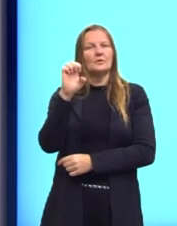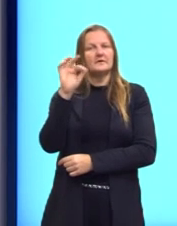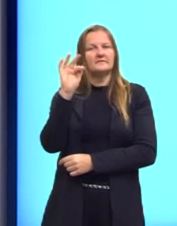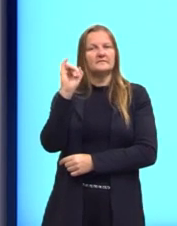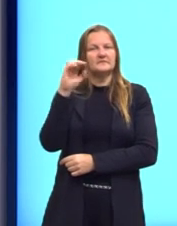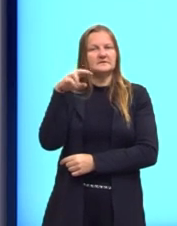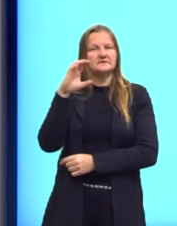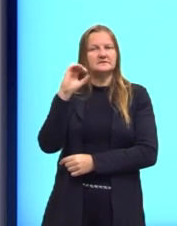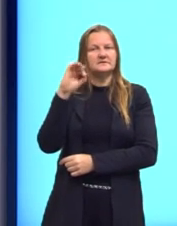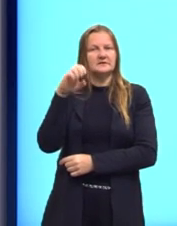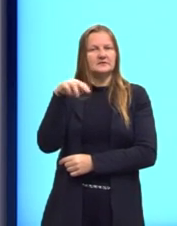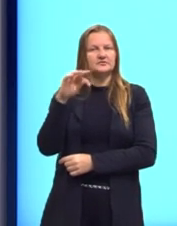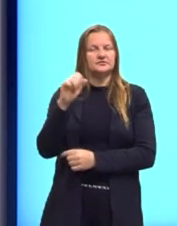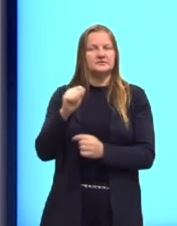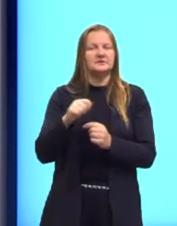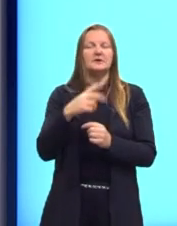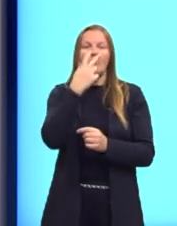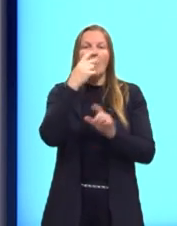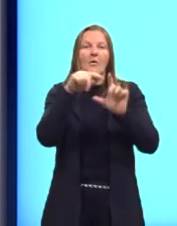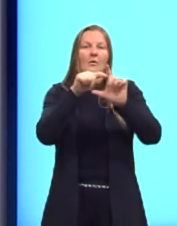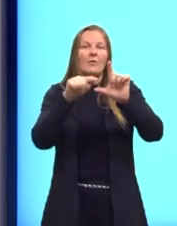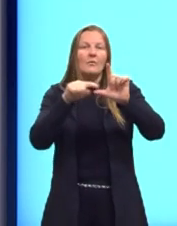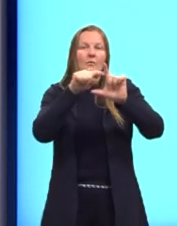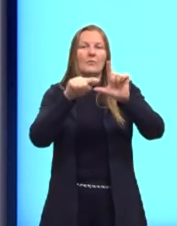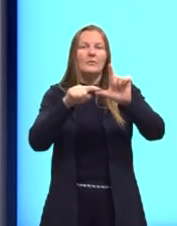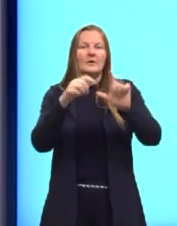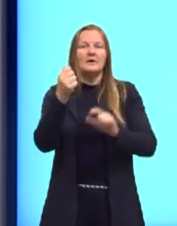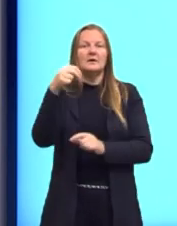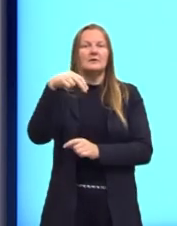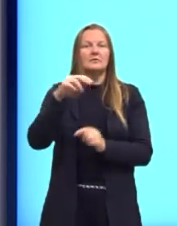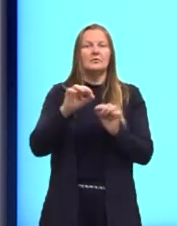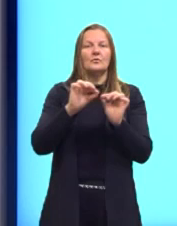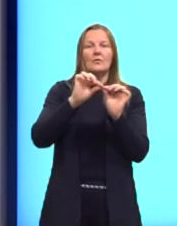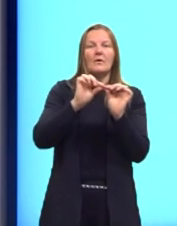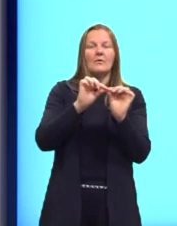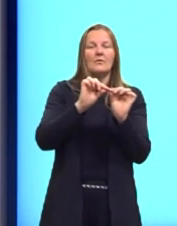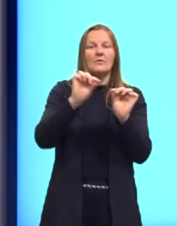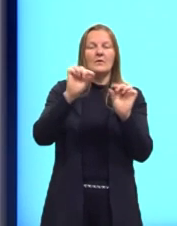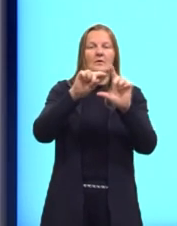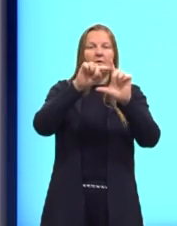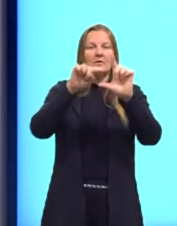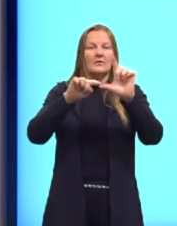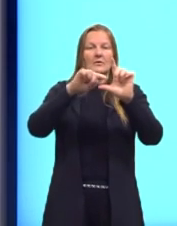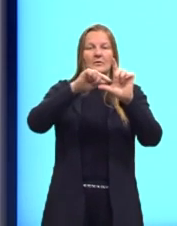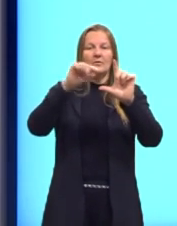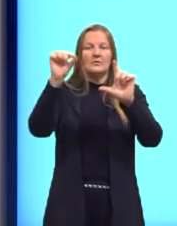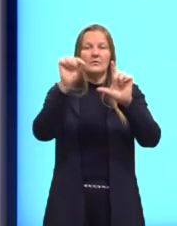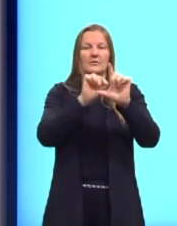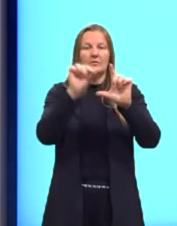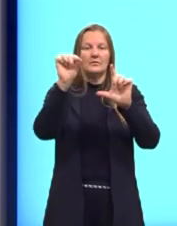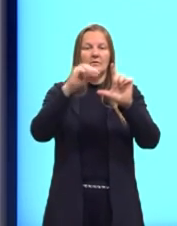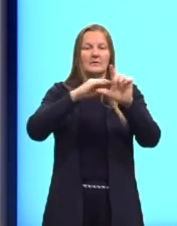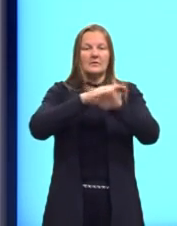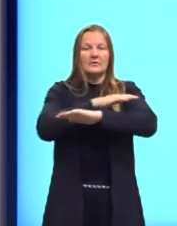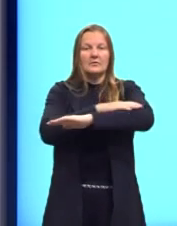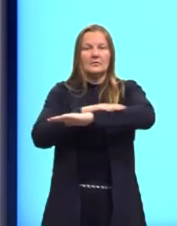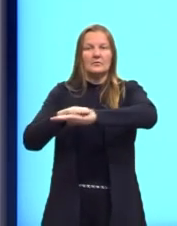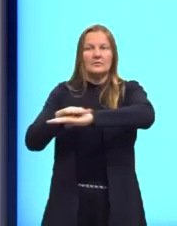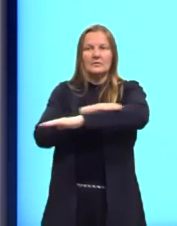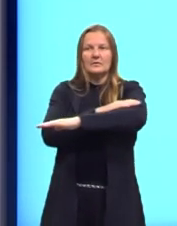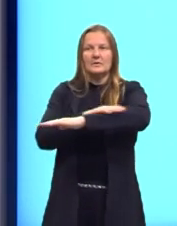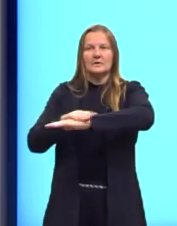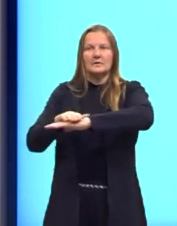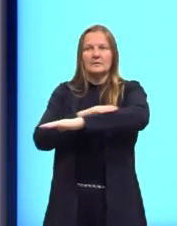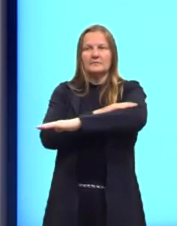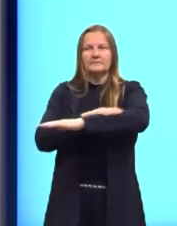angular. Esse valor representa a inclinação da reta em relação ao eixo x. Aqui nós temos o